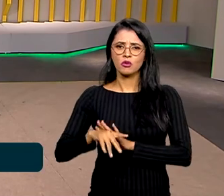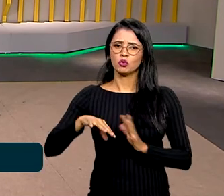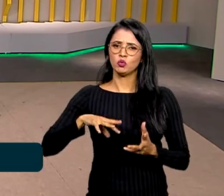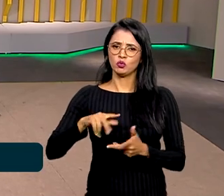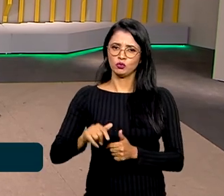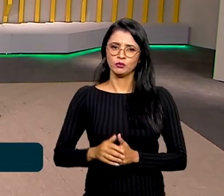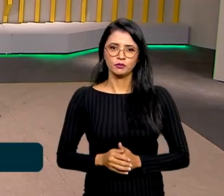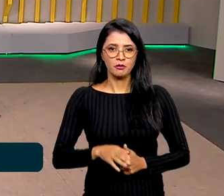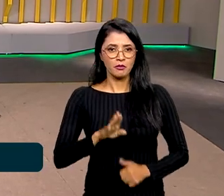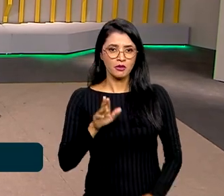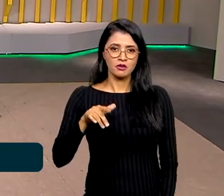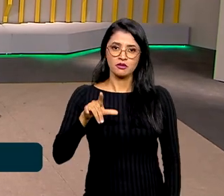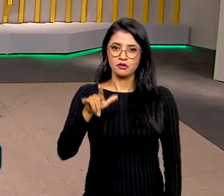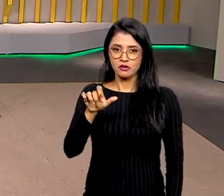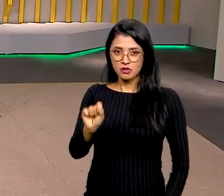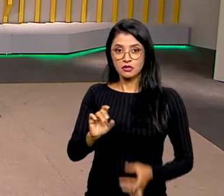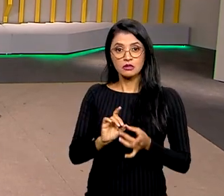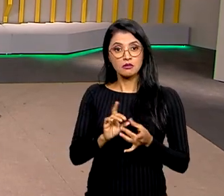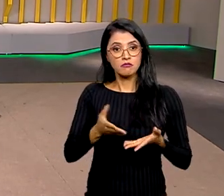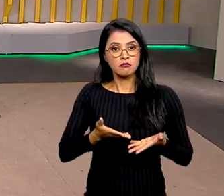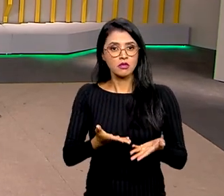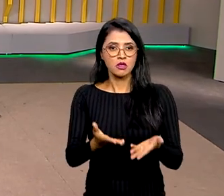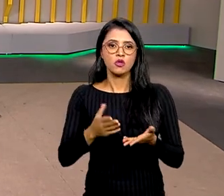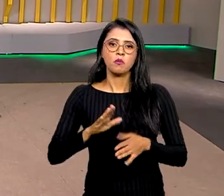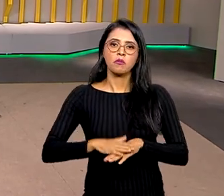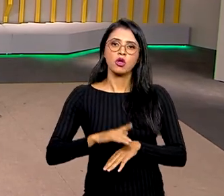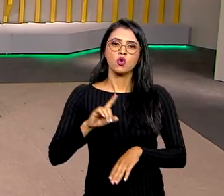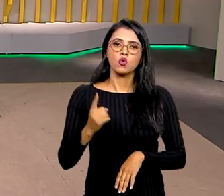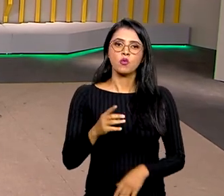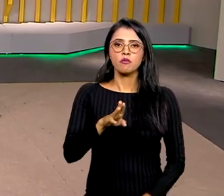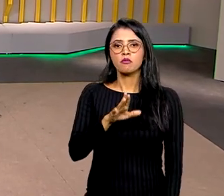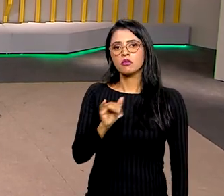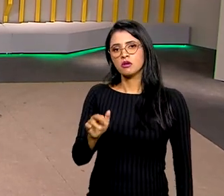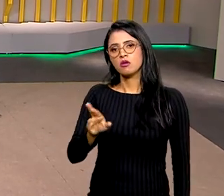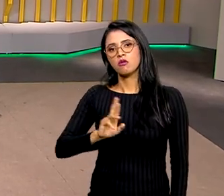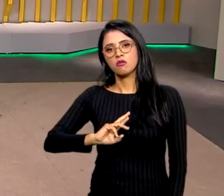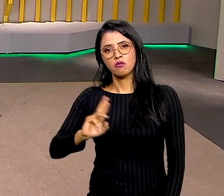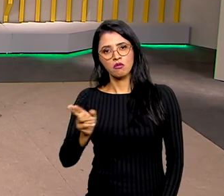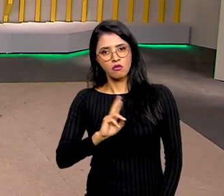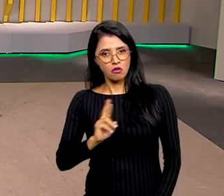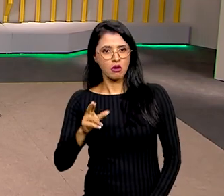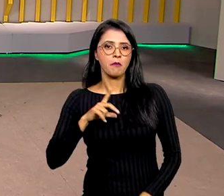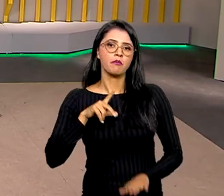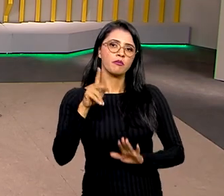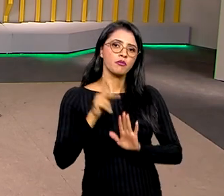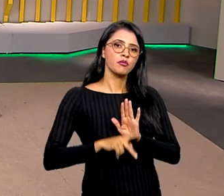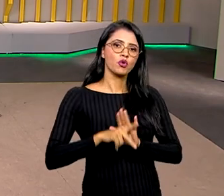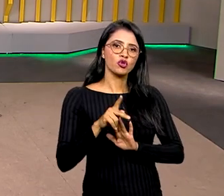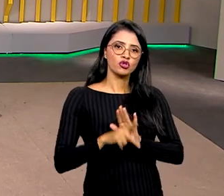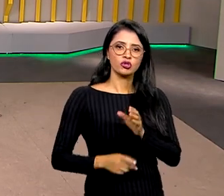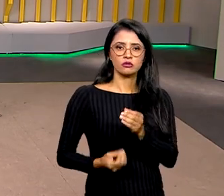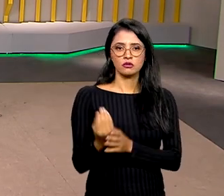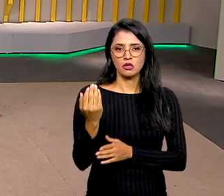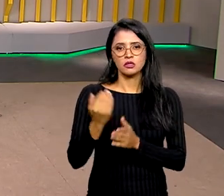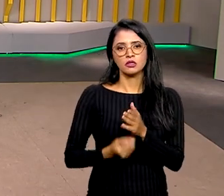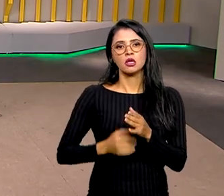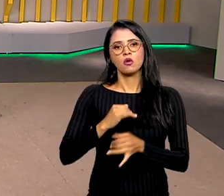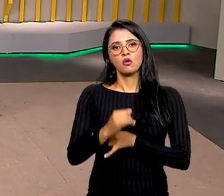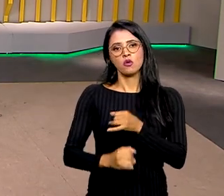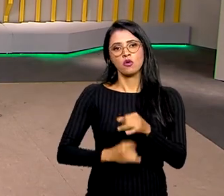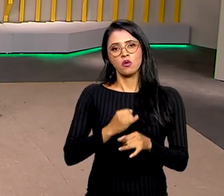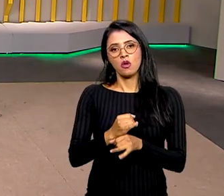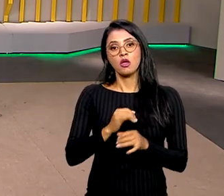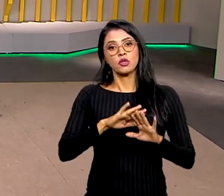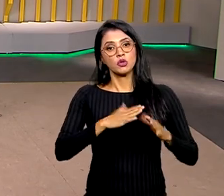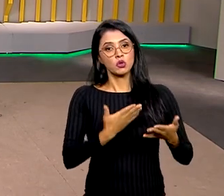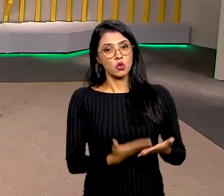O BNDES está liberando mais de um bilhão de reais em créditos para projetos de instalação de banda larga em